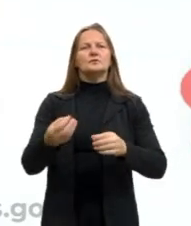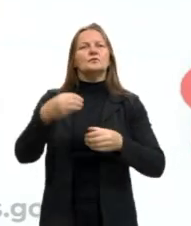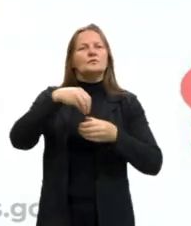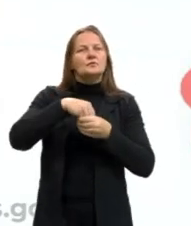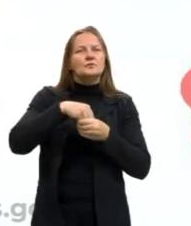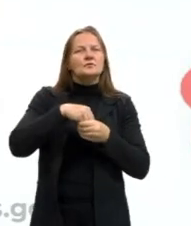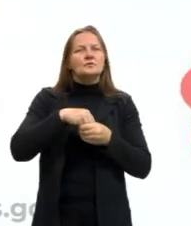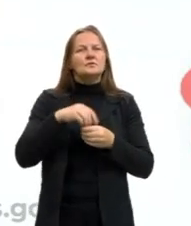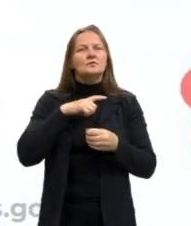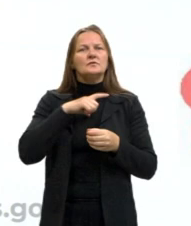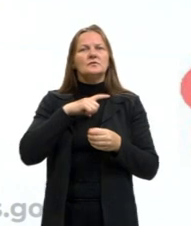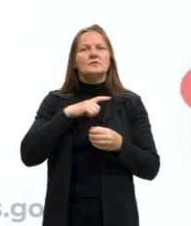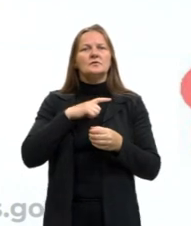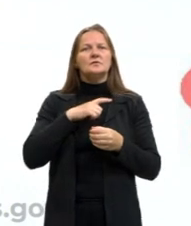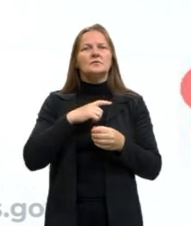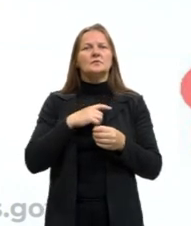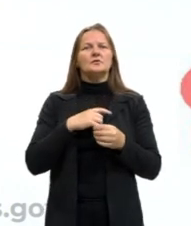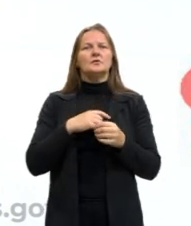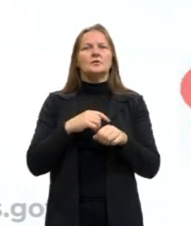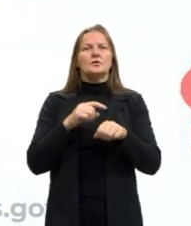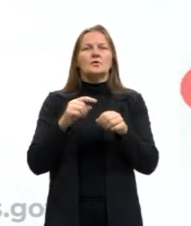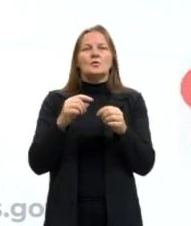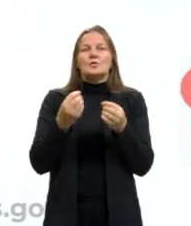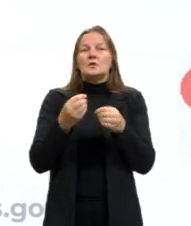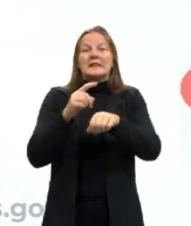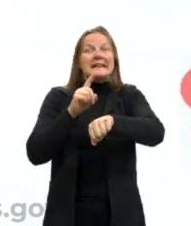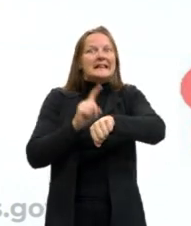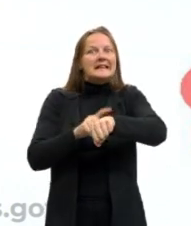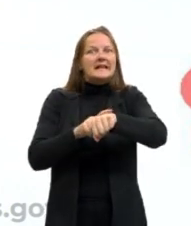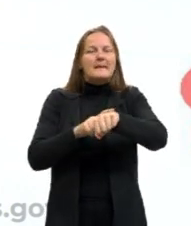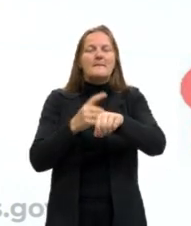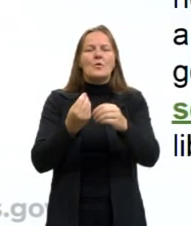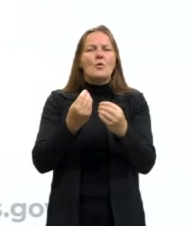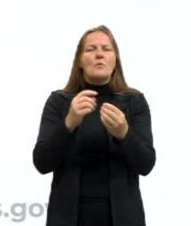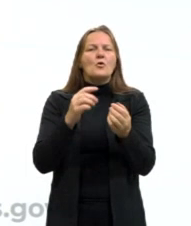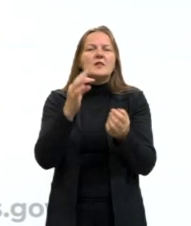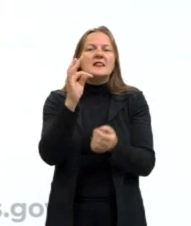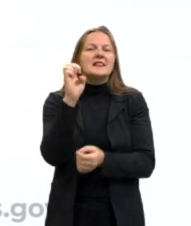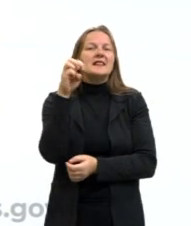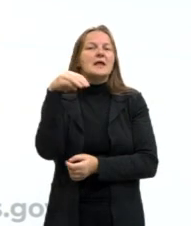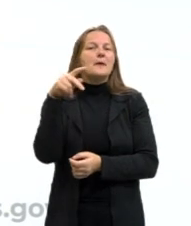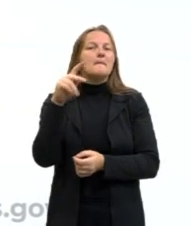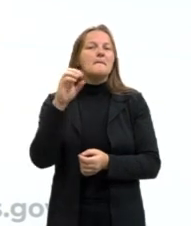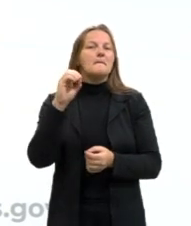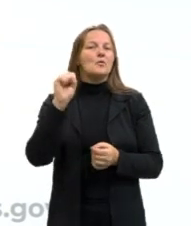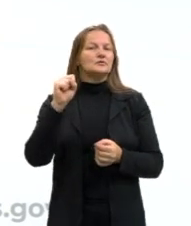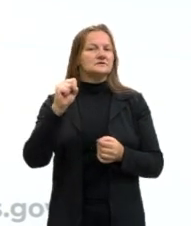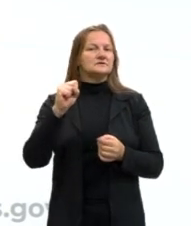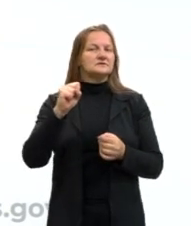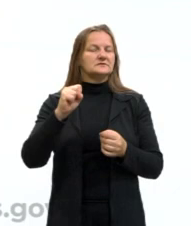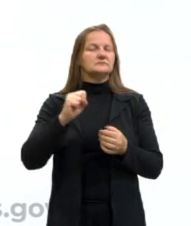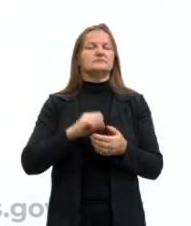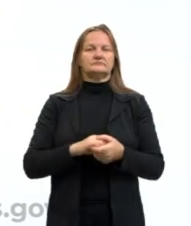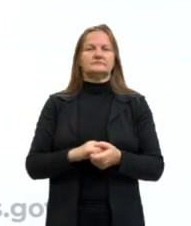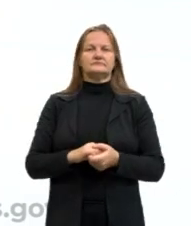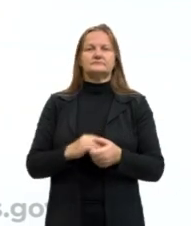deles, estão organizados os tempos verbais. Quais são os três tempos verbais